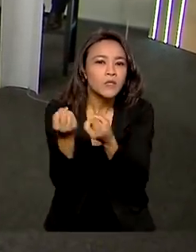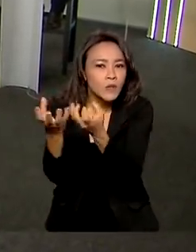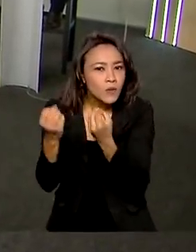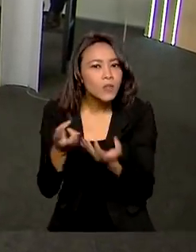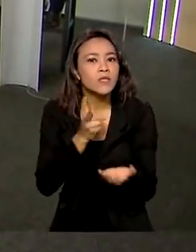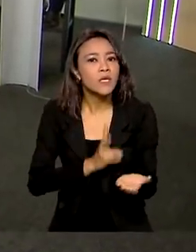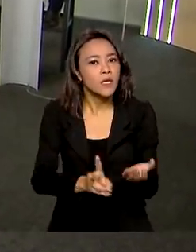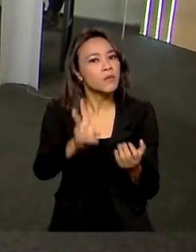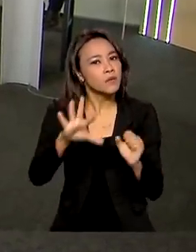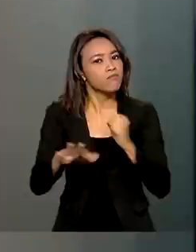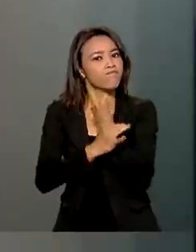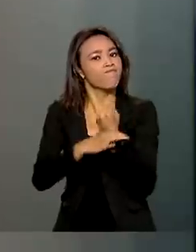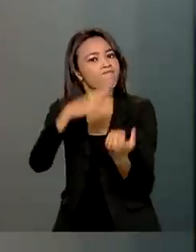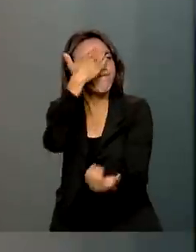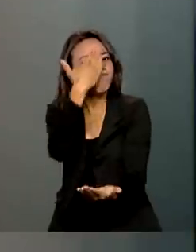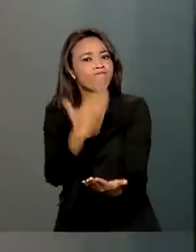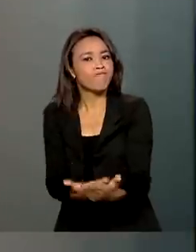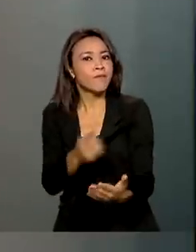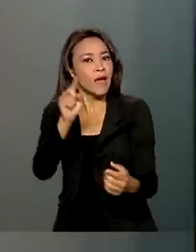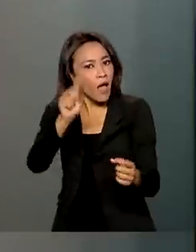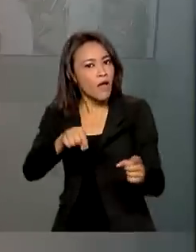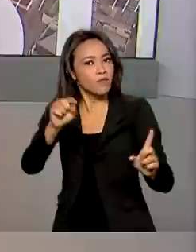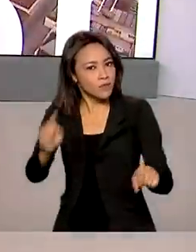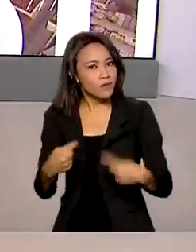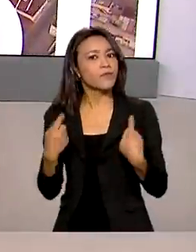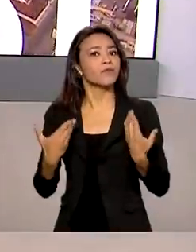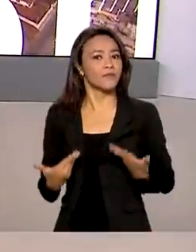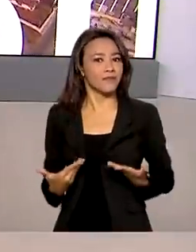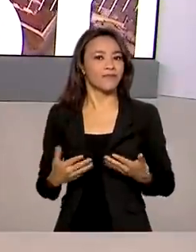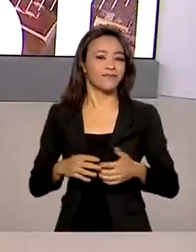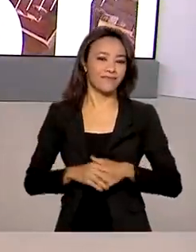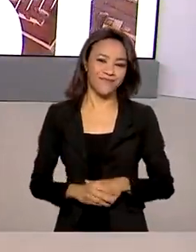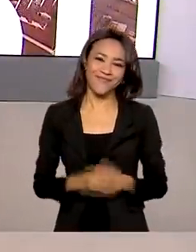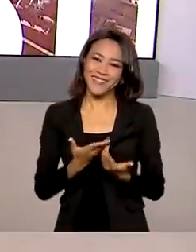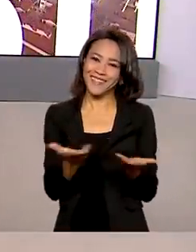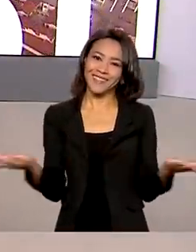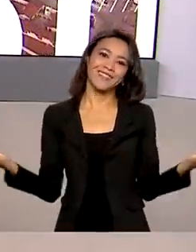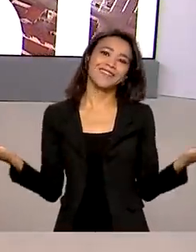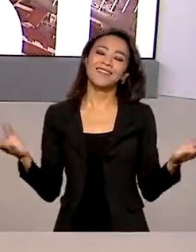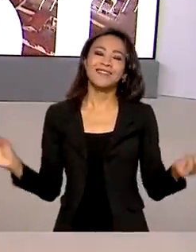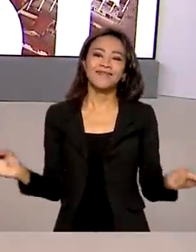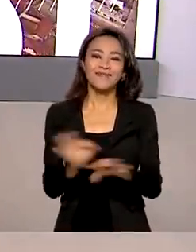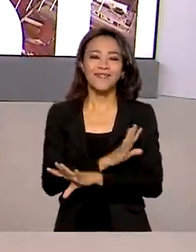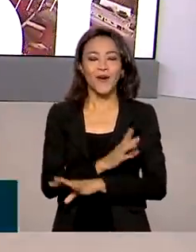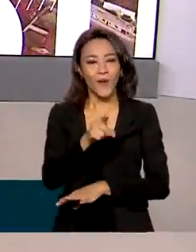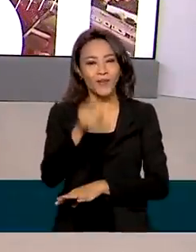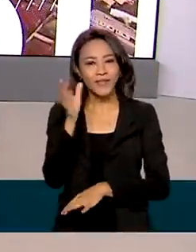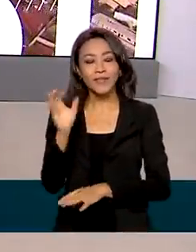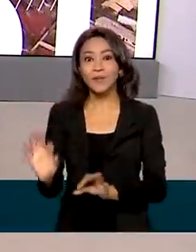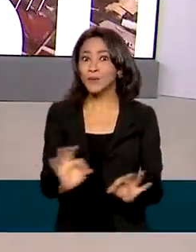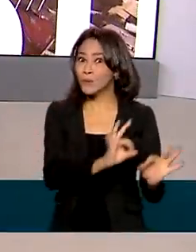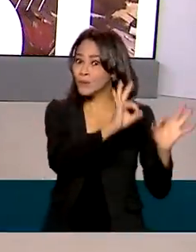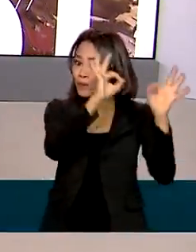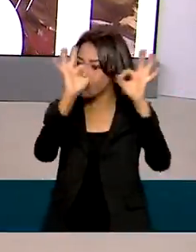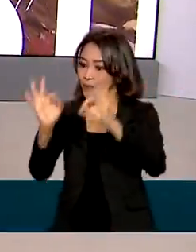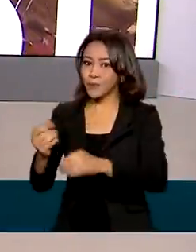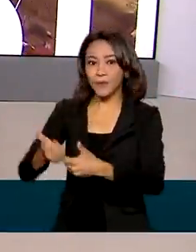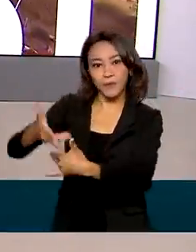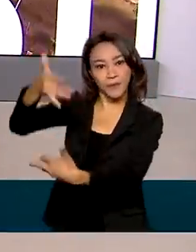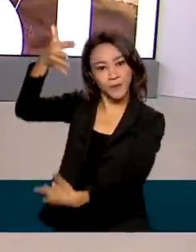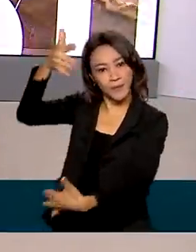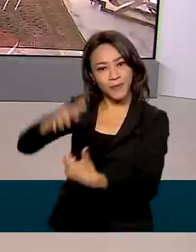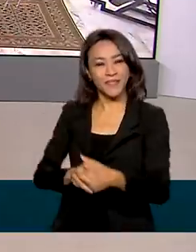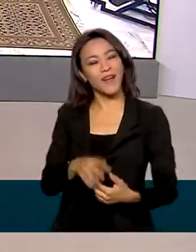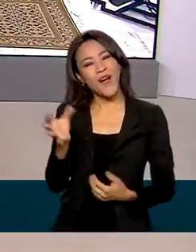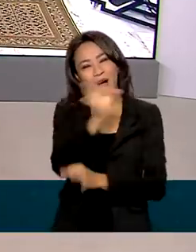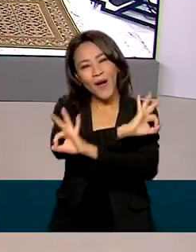credibilidade. Esse talvez seja o grande desafio. É isso, as reportagens de hoje estão nas nossas redes sociais. A gente fica por